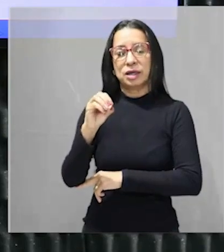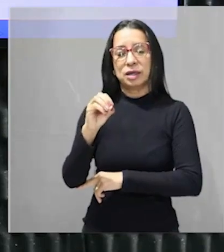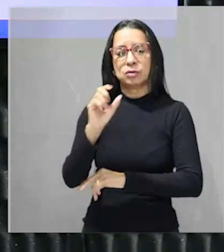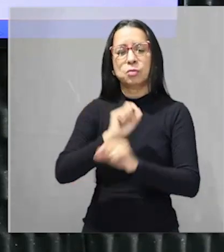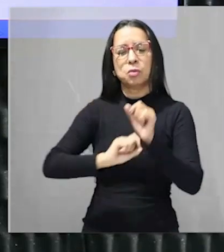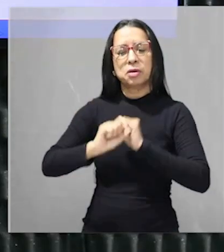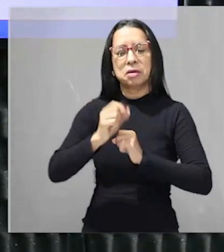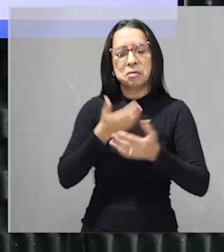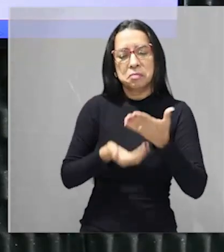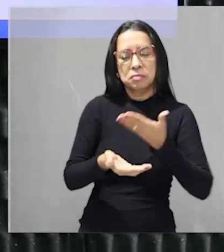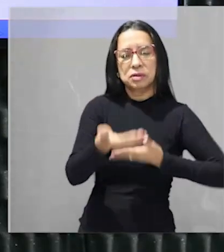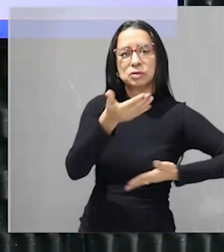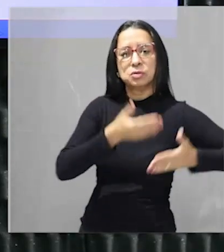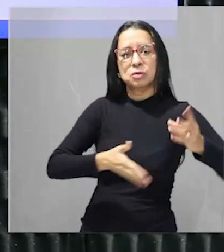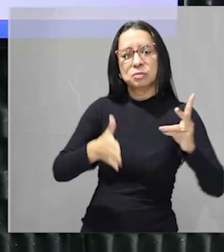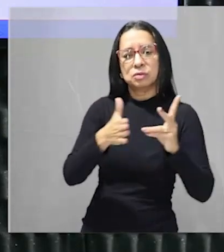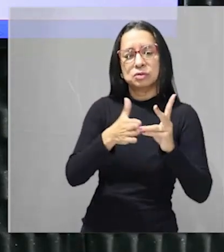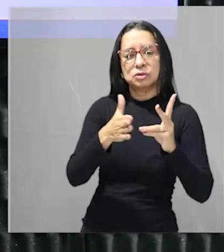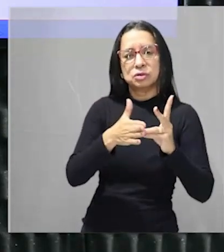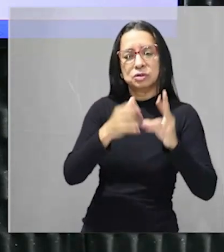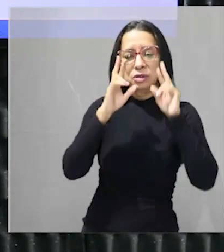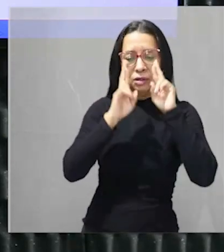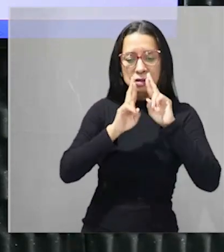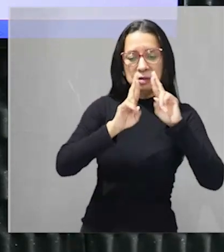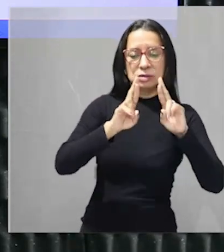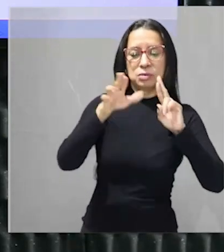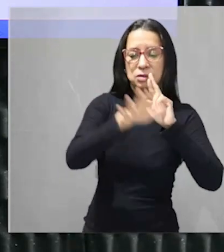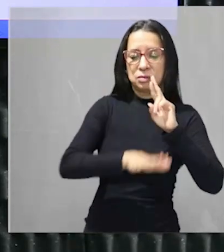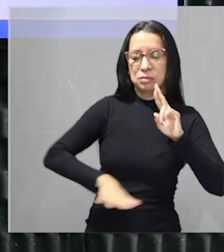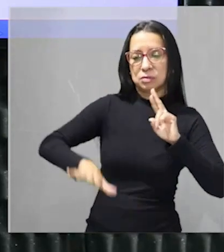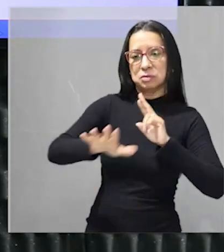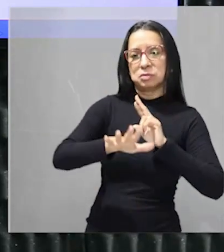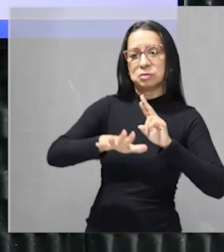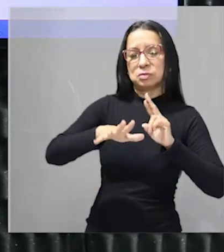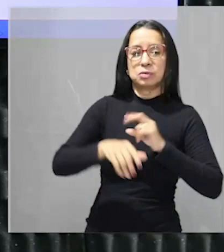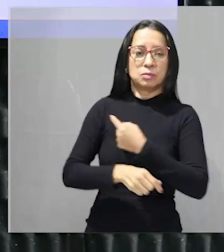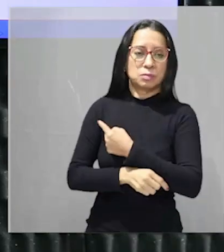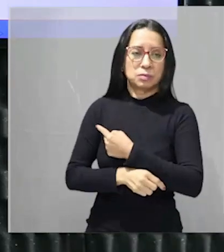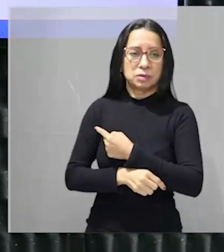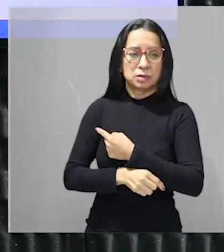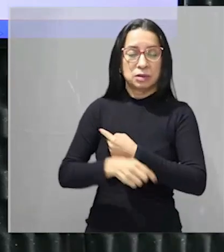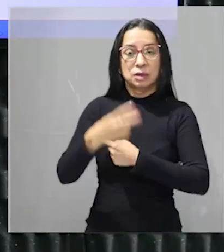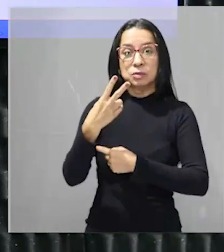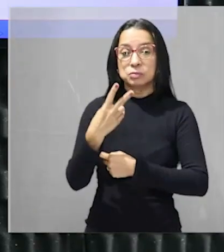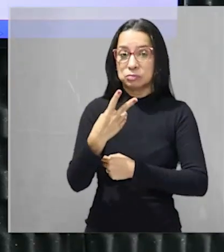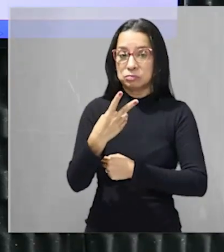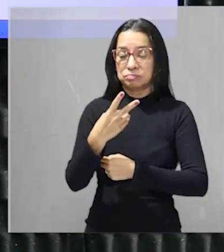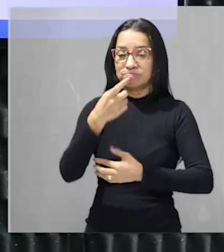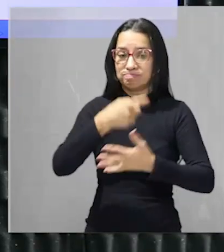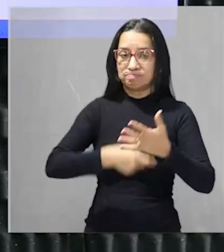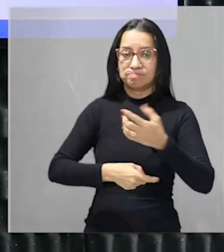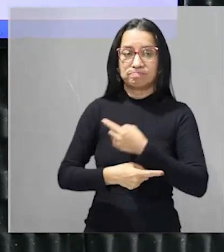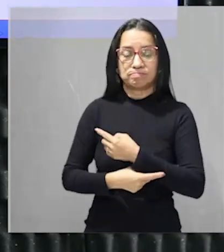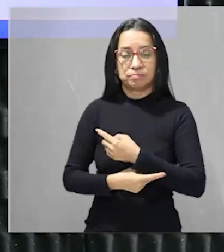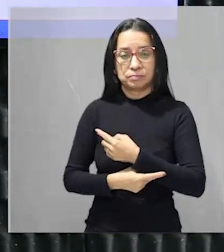respeitavam esse bioma e no segundo texto ele está falando sobre desenvolvimento sustentável galera vamos ver agora vamos lá vamos para a questão ele te diz qual